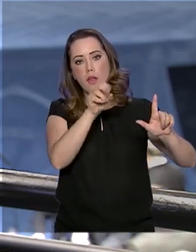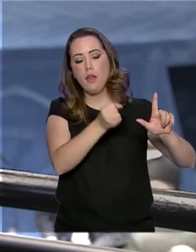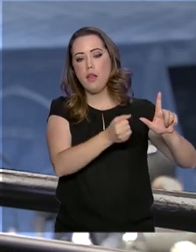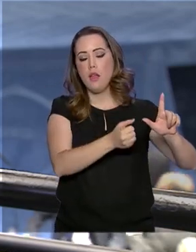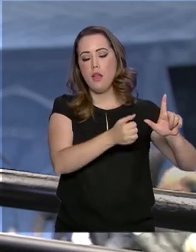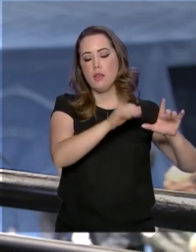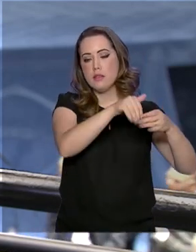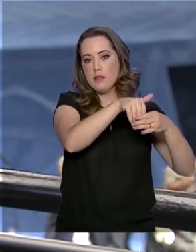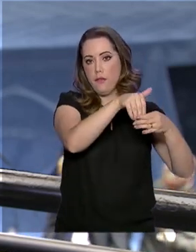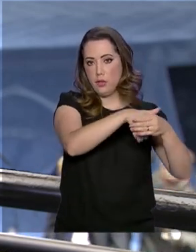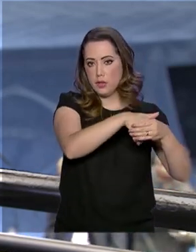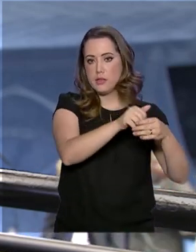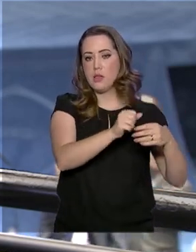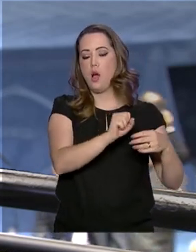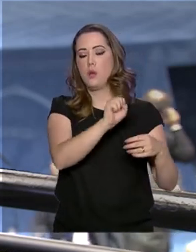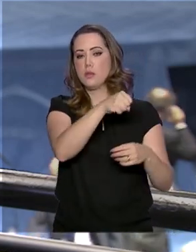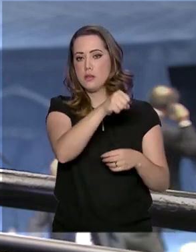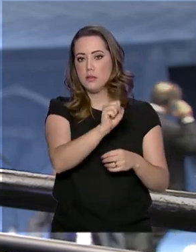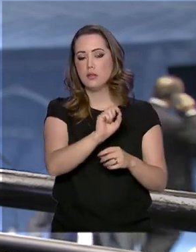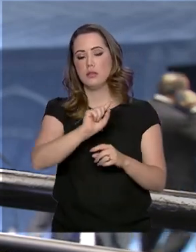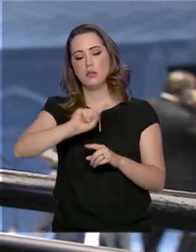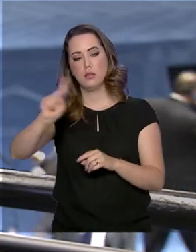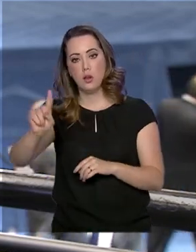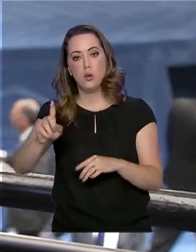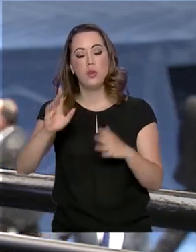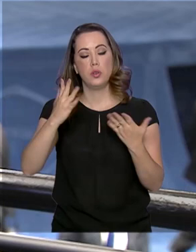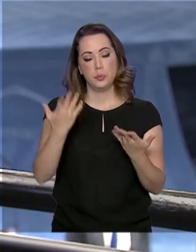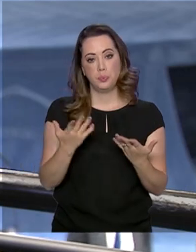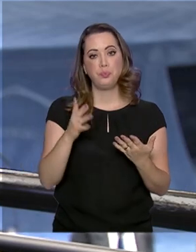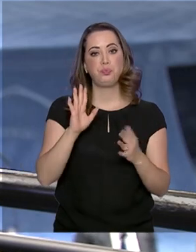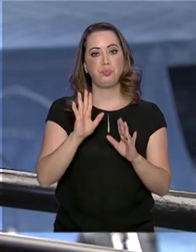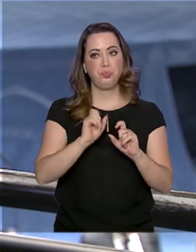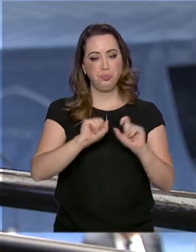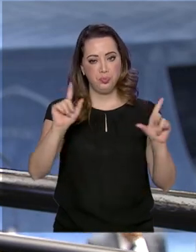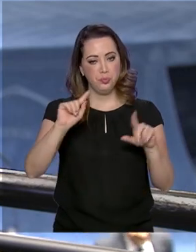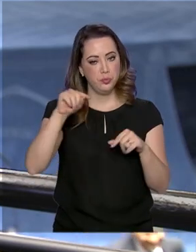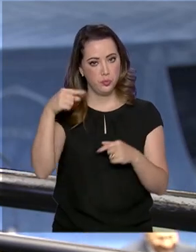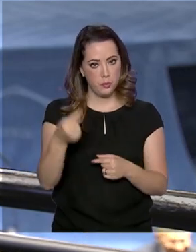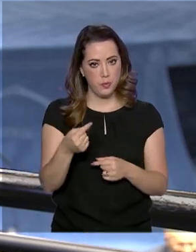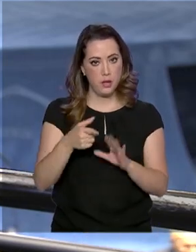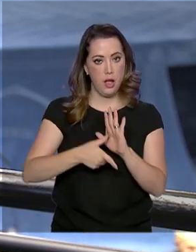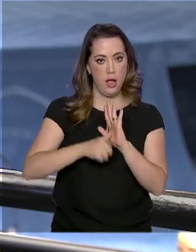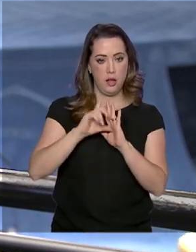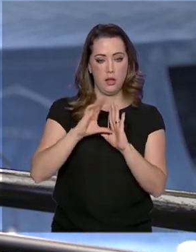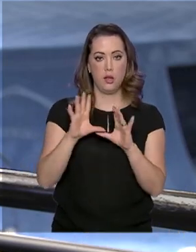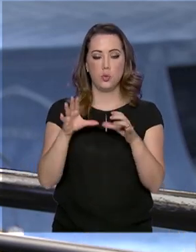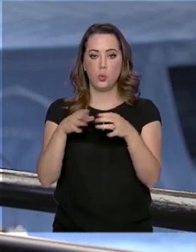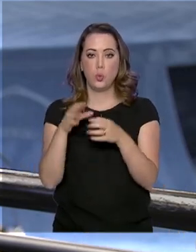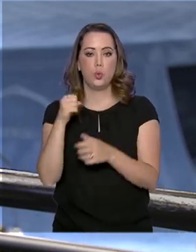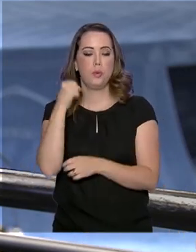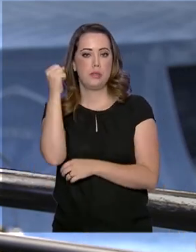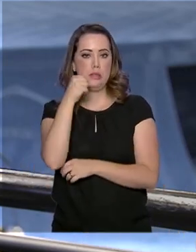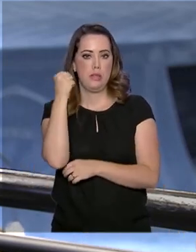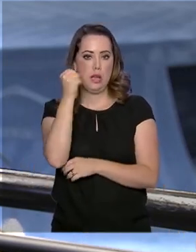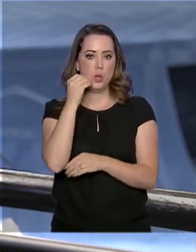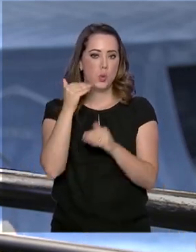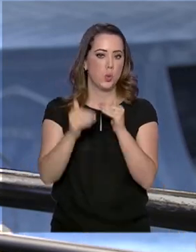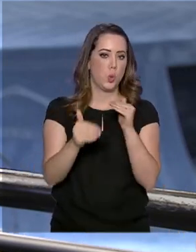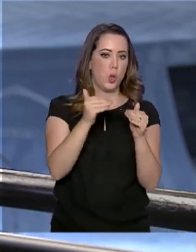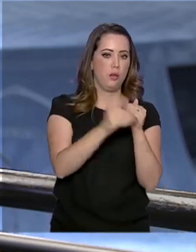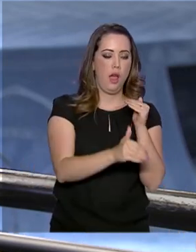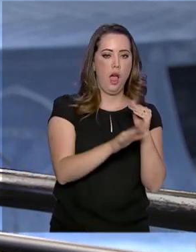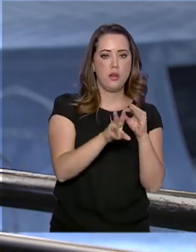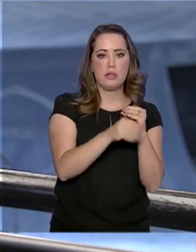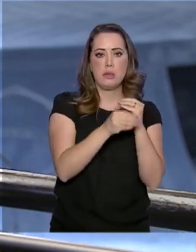acabar esses encaminhamentos dos líderes partidários por aqui. Antes disso, os senadores rejeitaram as emendas individuais